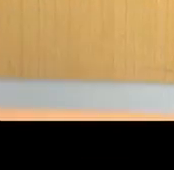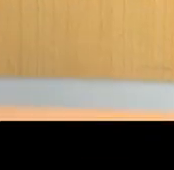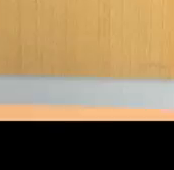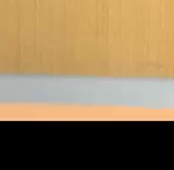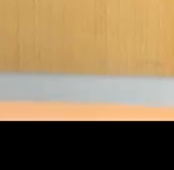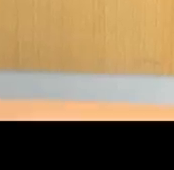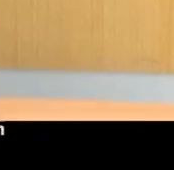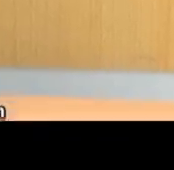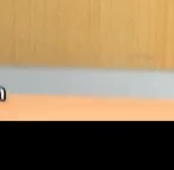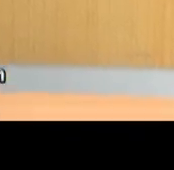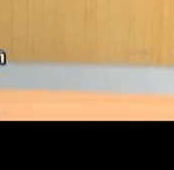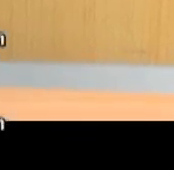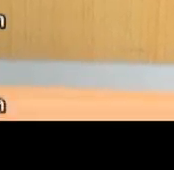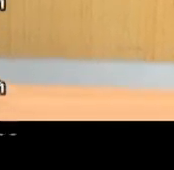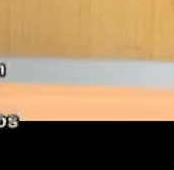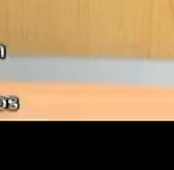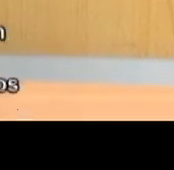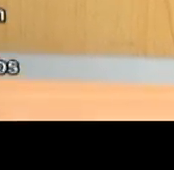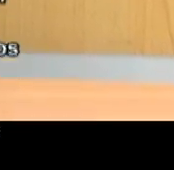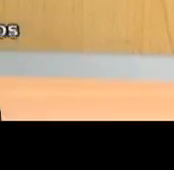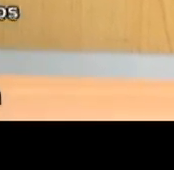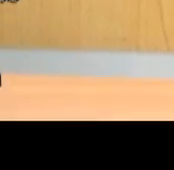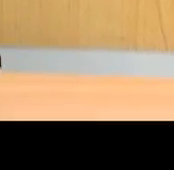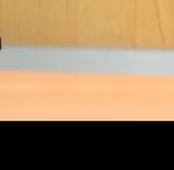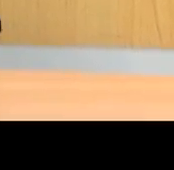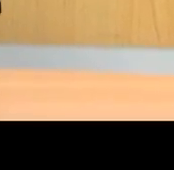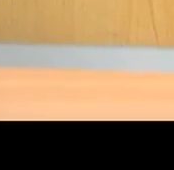Está plegada.